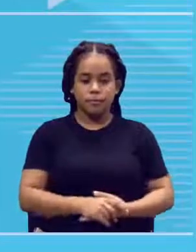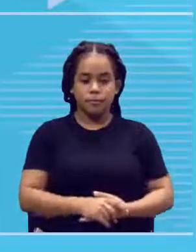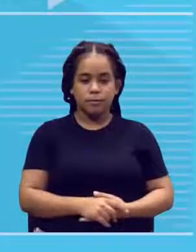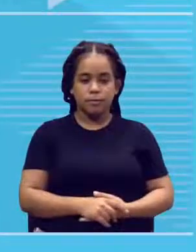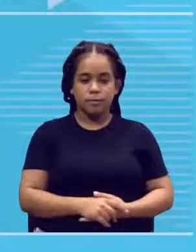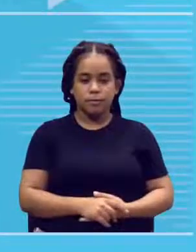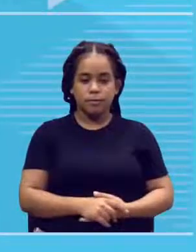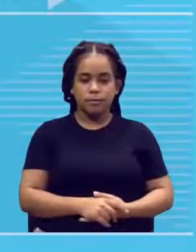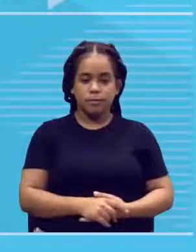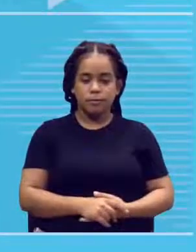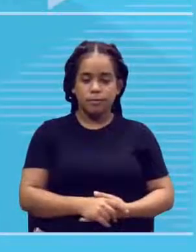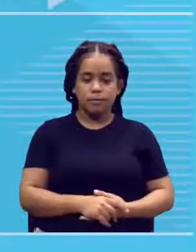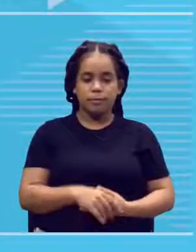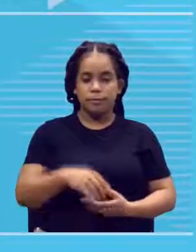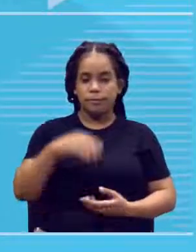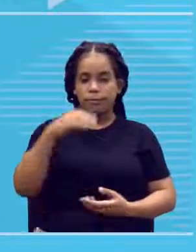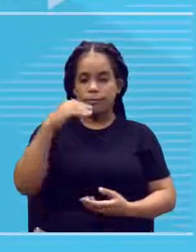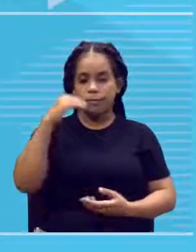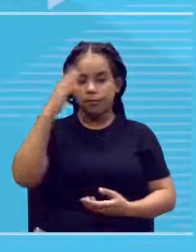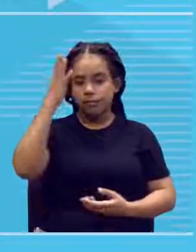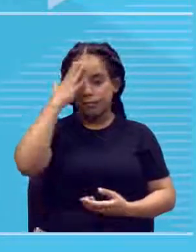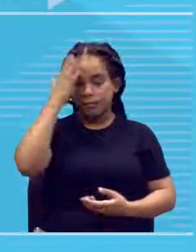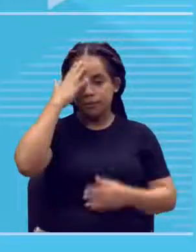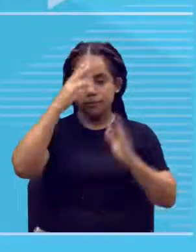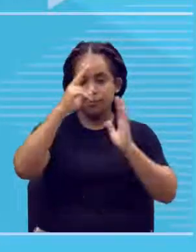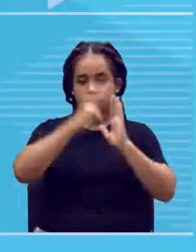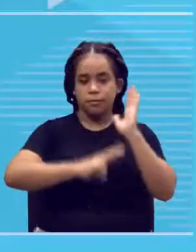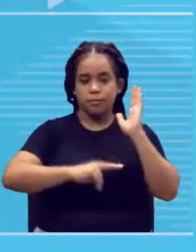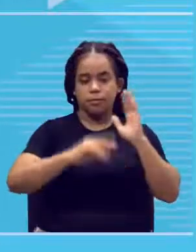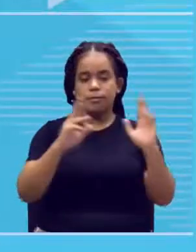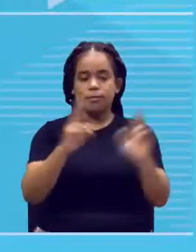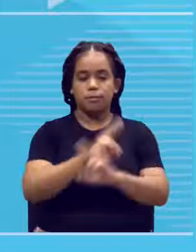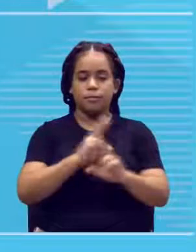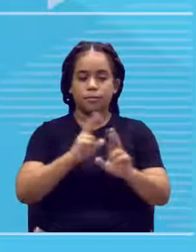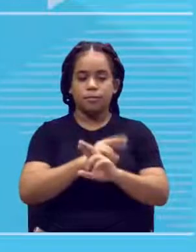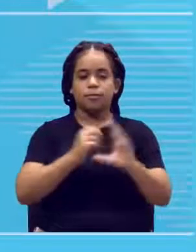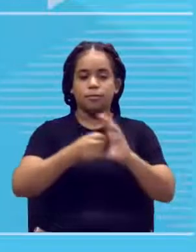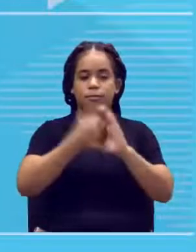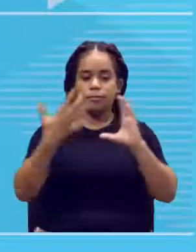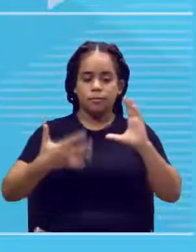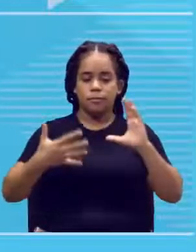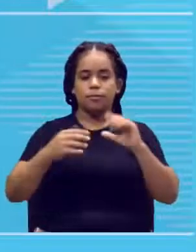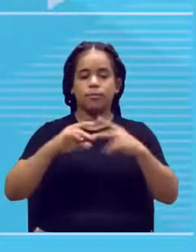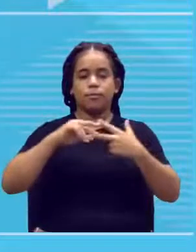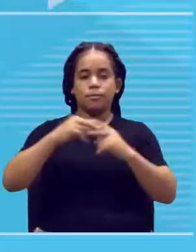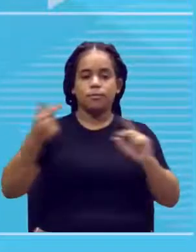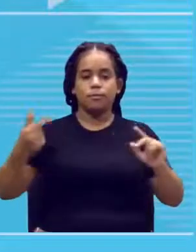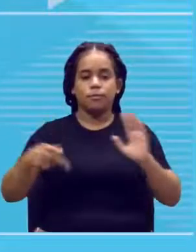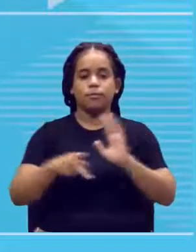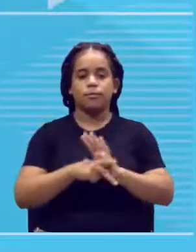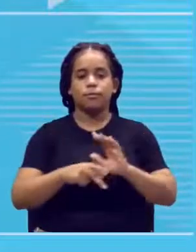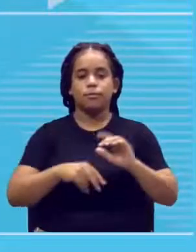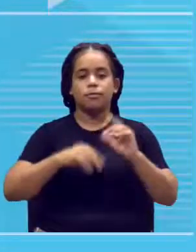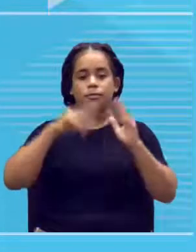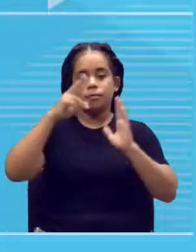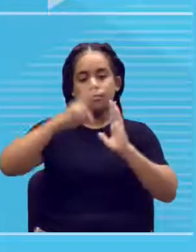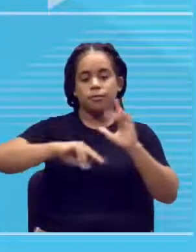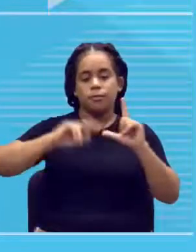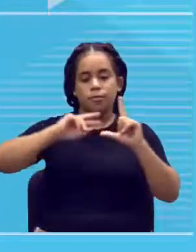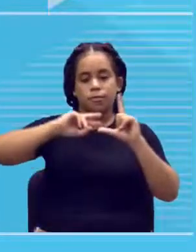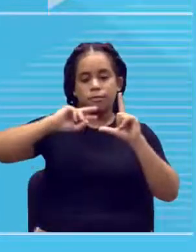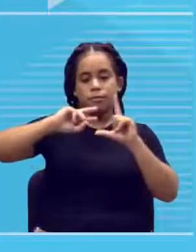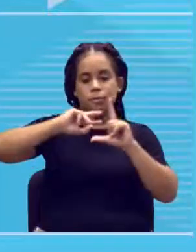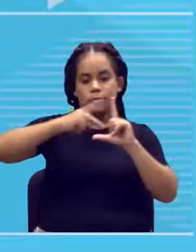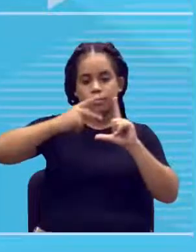leitura, associar essa característica genética à leitura dos nossos heredogramas, tá?